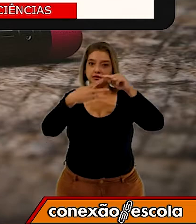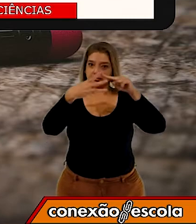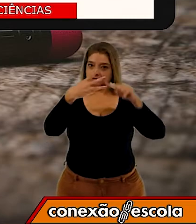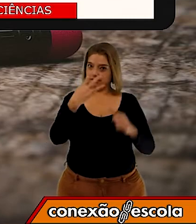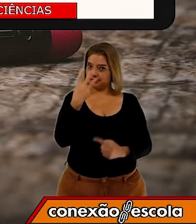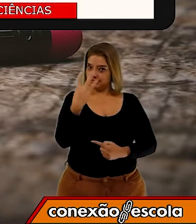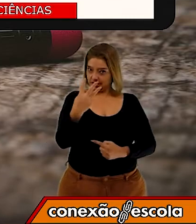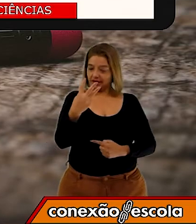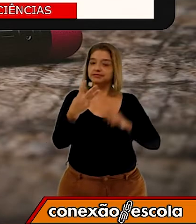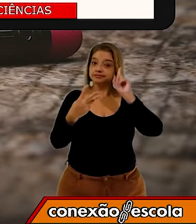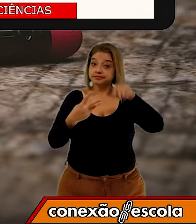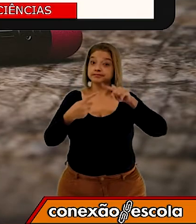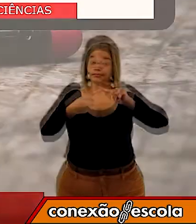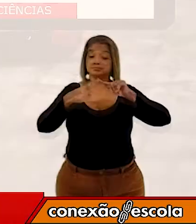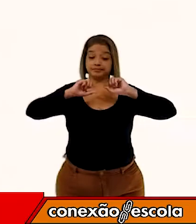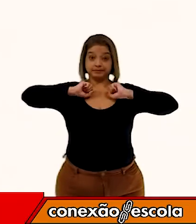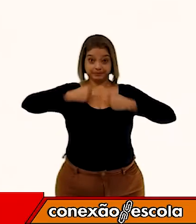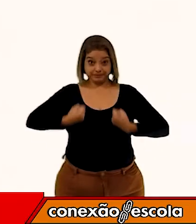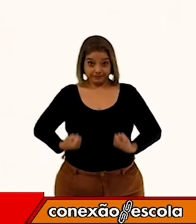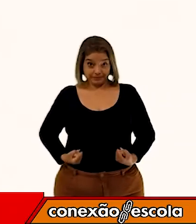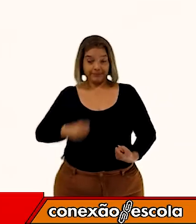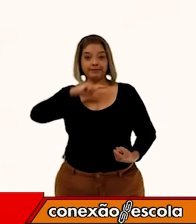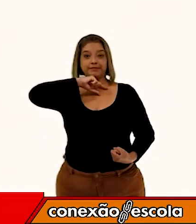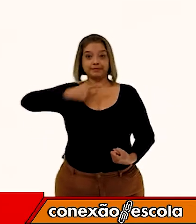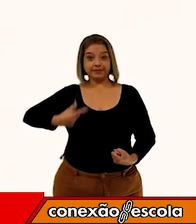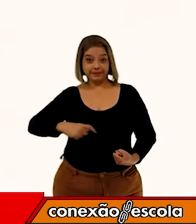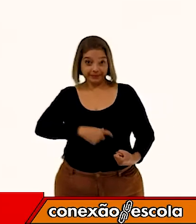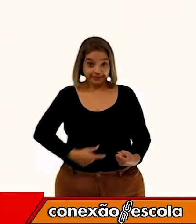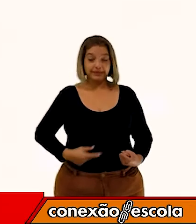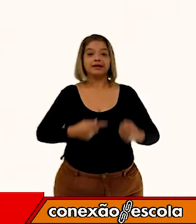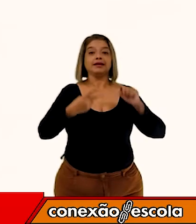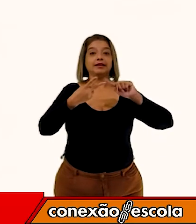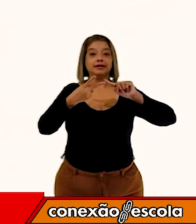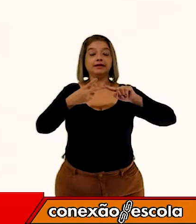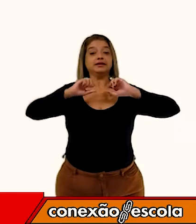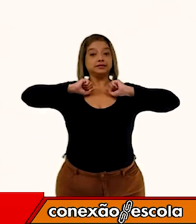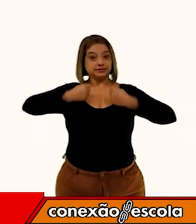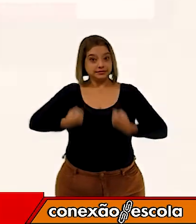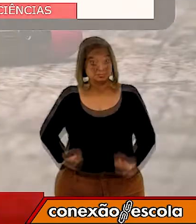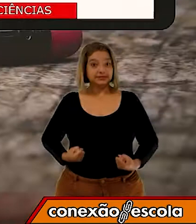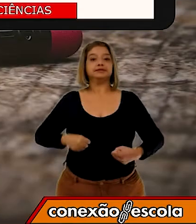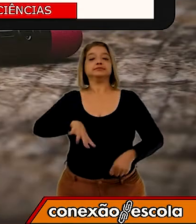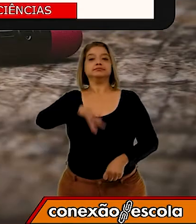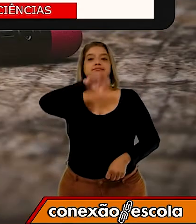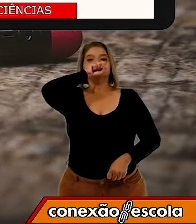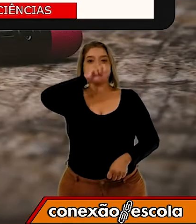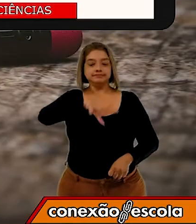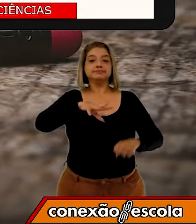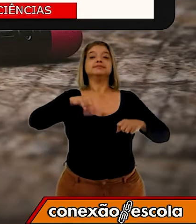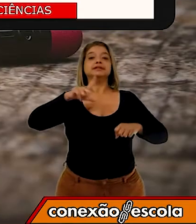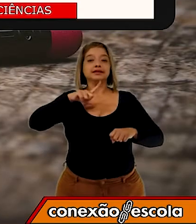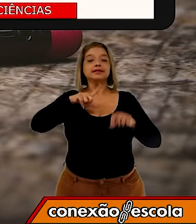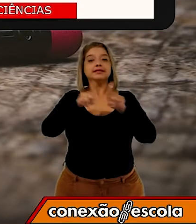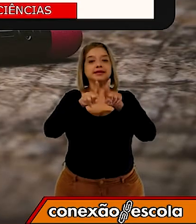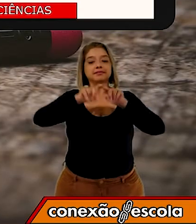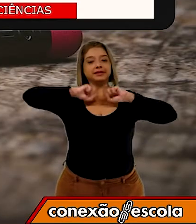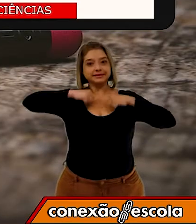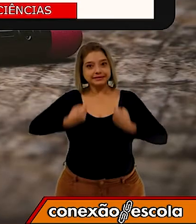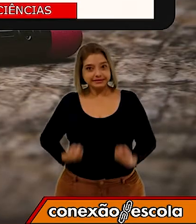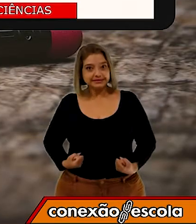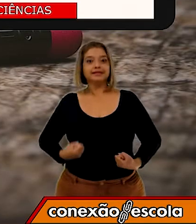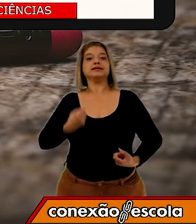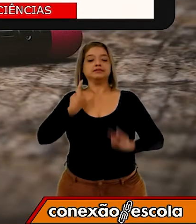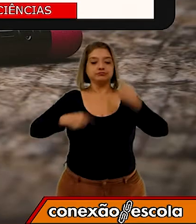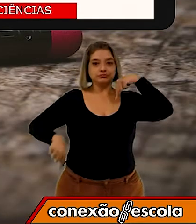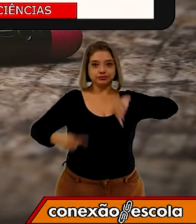ok? Sobre o sistema digestório, respiratório e circulatório. Nas pessoas saudáveis,